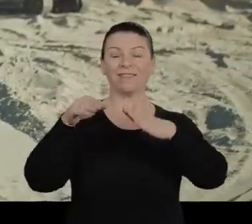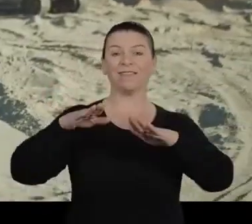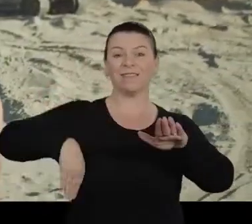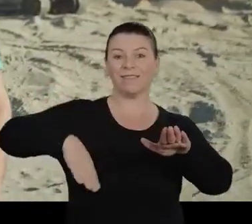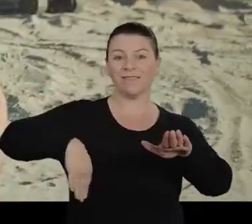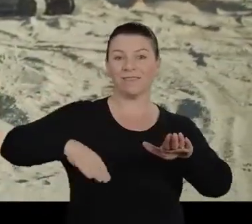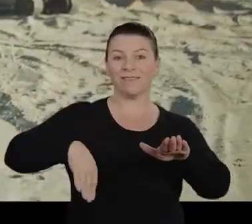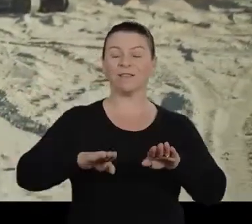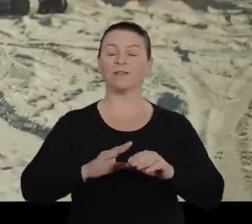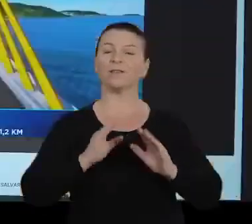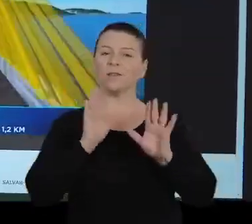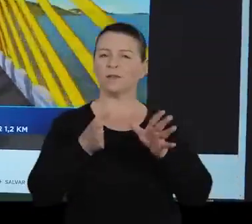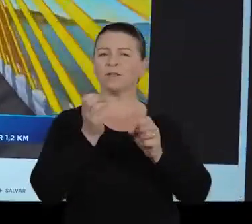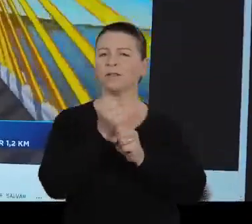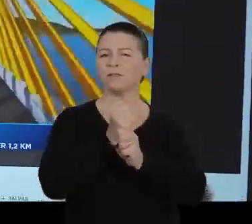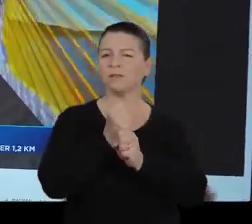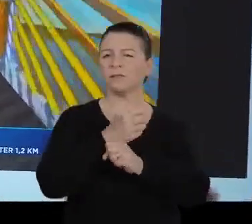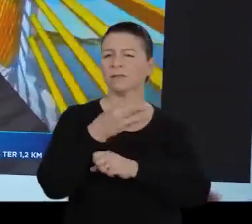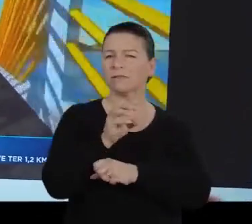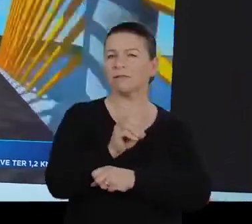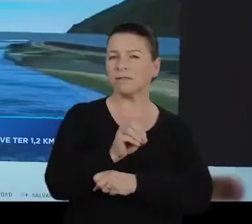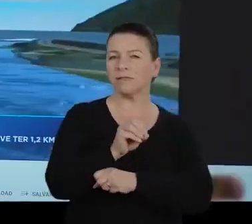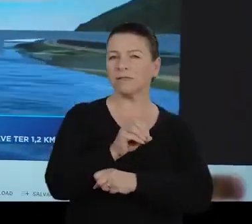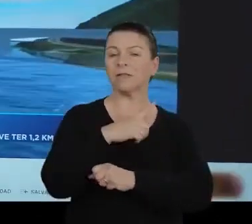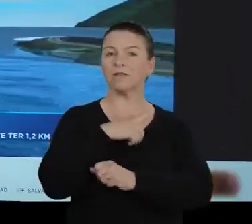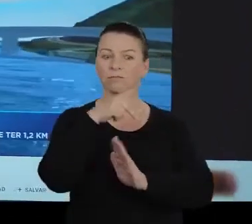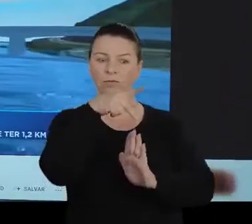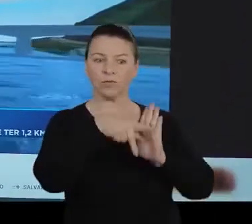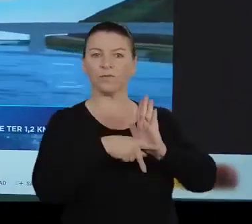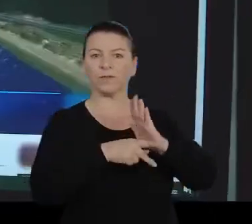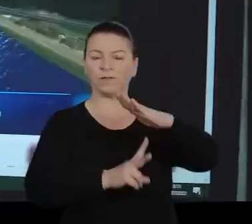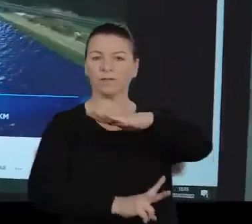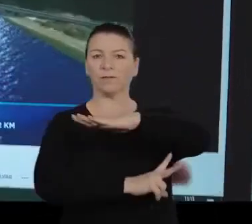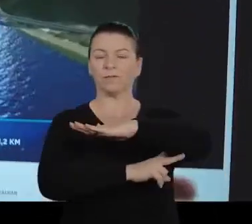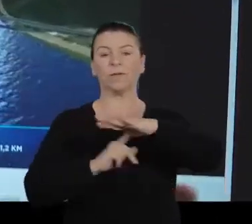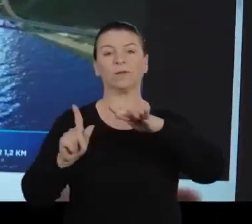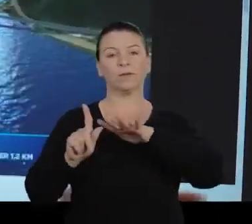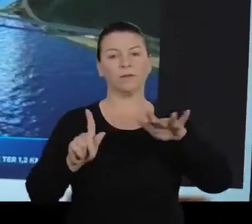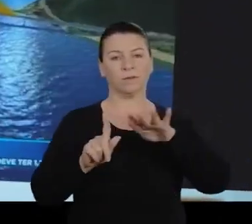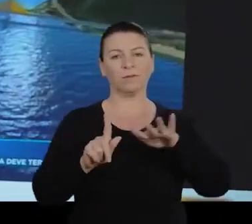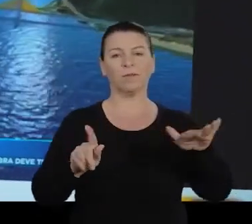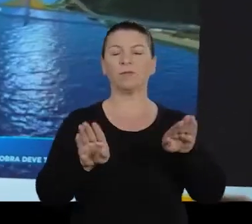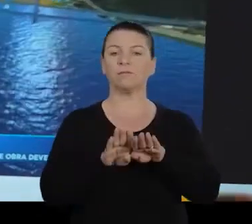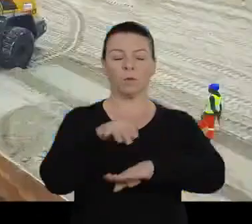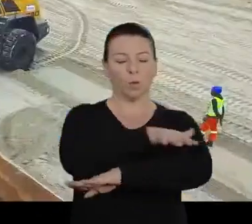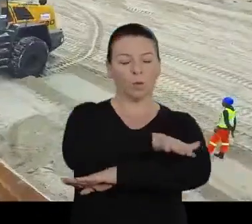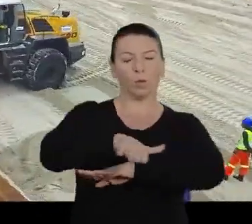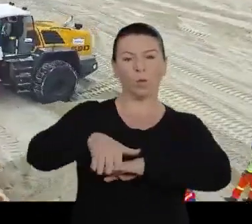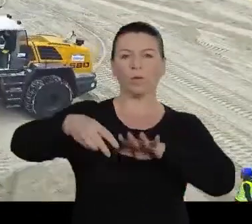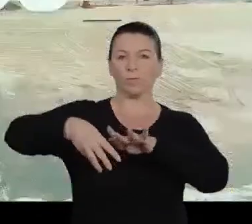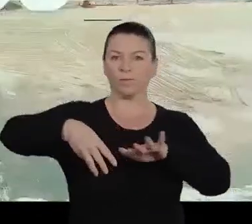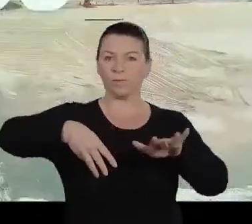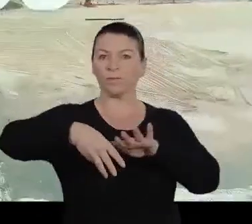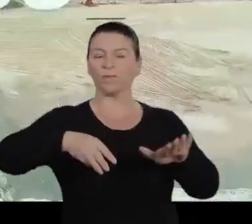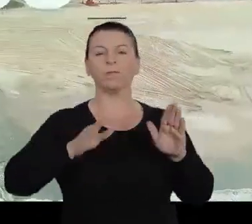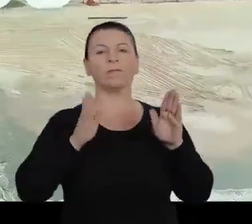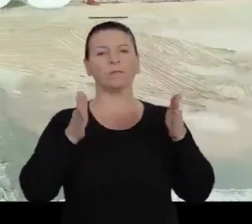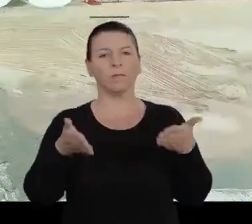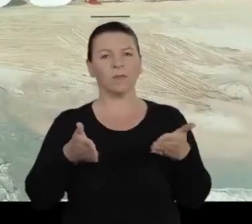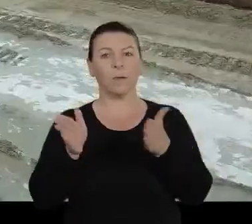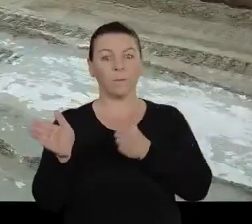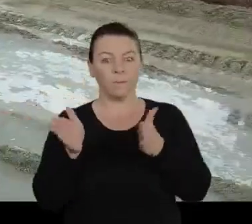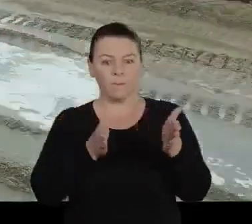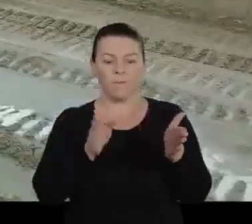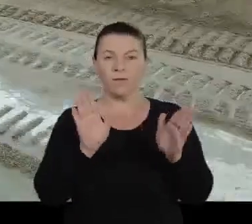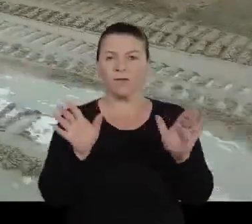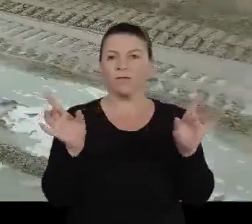no desenvolvimento do litoral. Após 30 anos, tiramos do papel a esperada ponte de Guaratuba. E a engorda da orla de Matinhos.